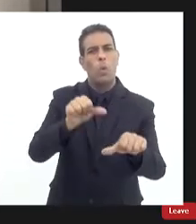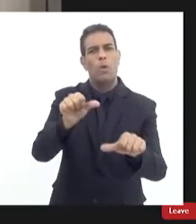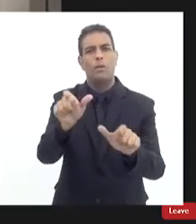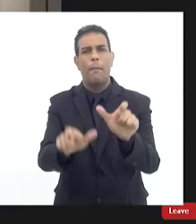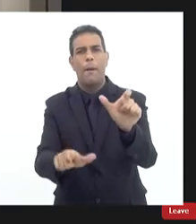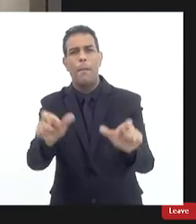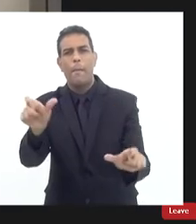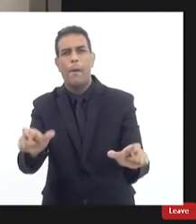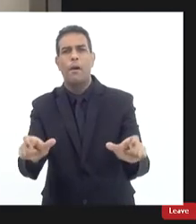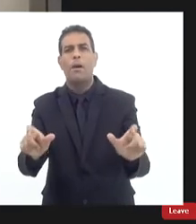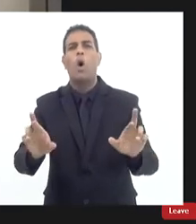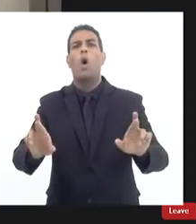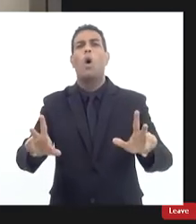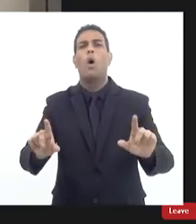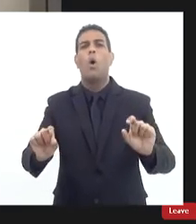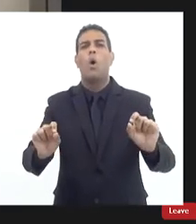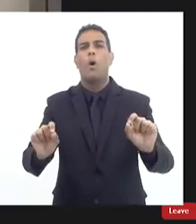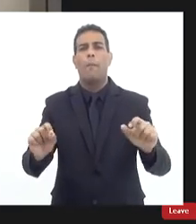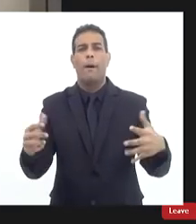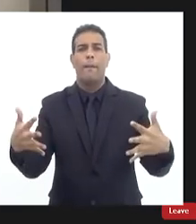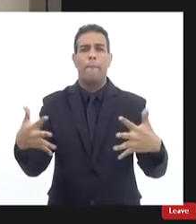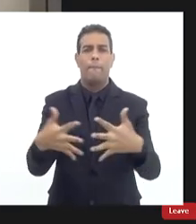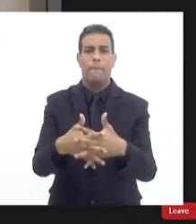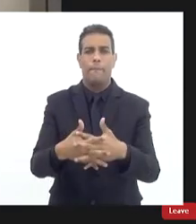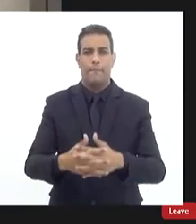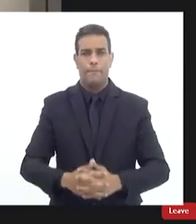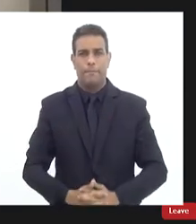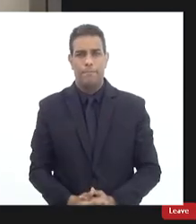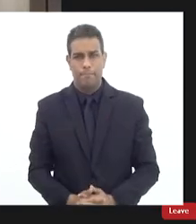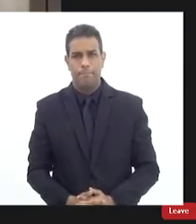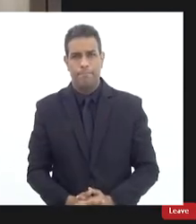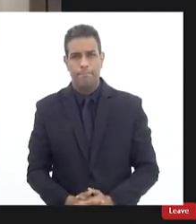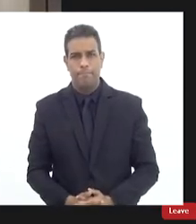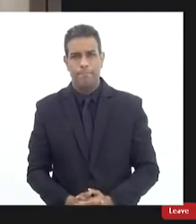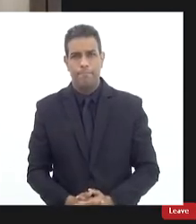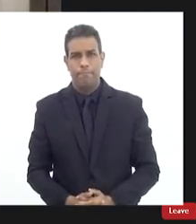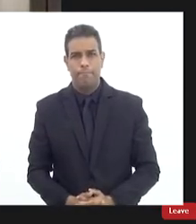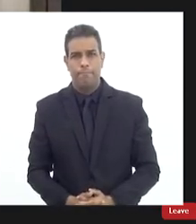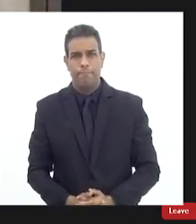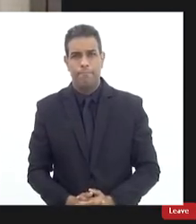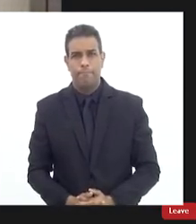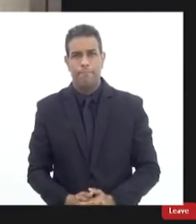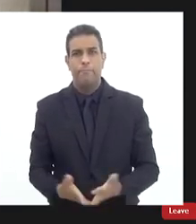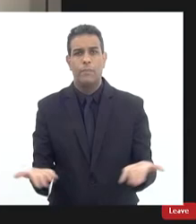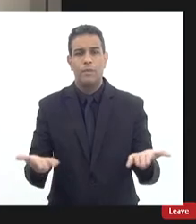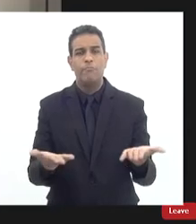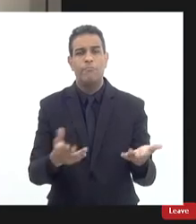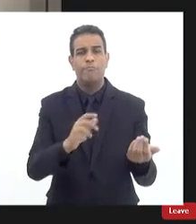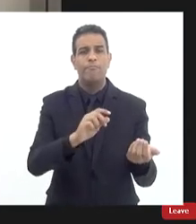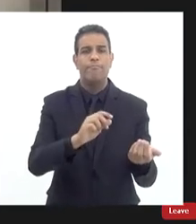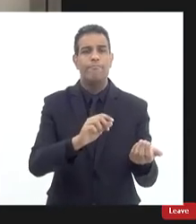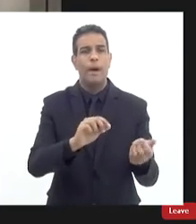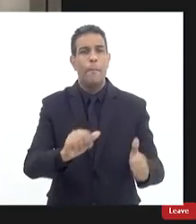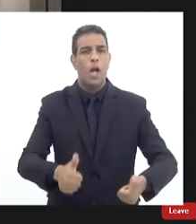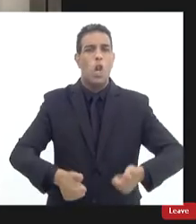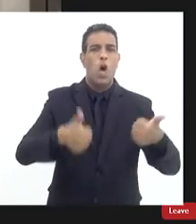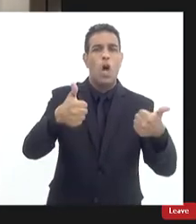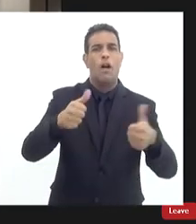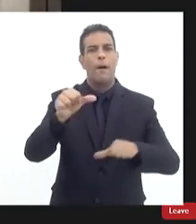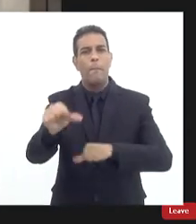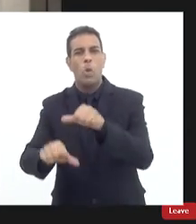conforme a dificuldade dos personagens e a gente acaba adaptando pontos melhorando